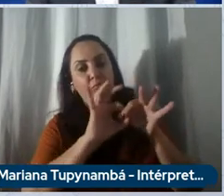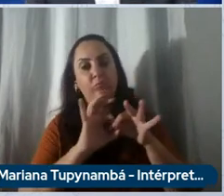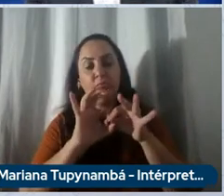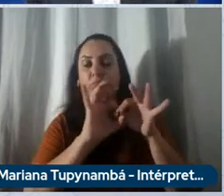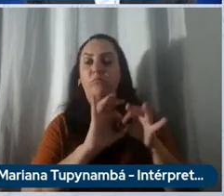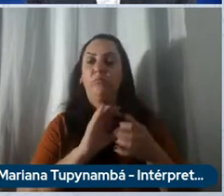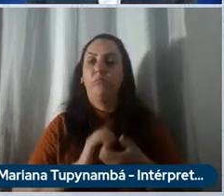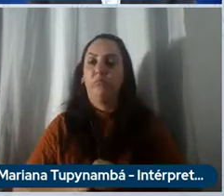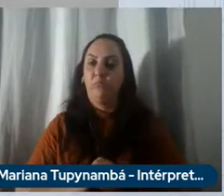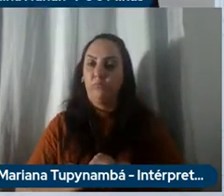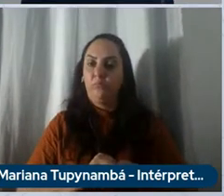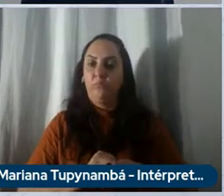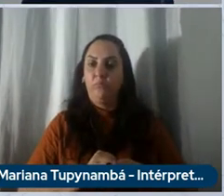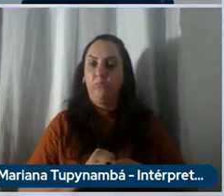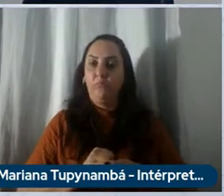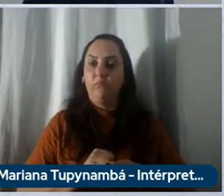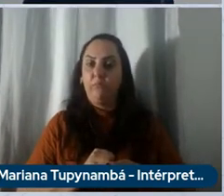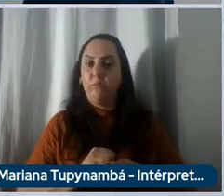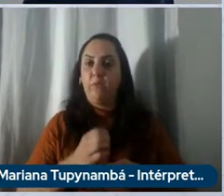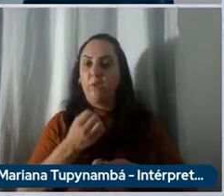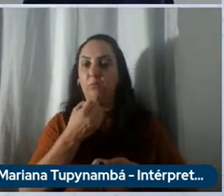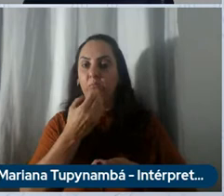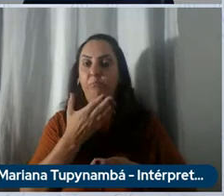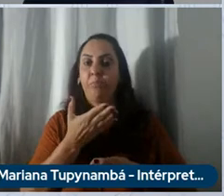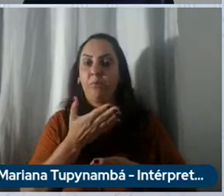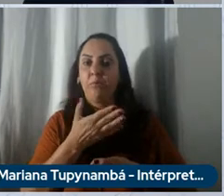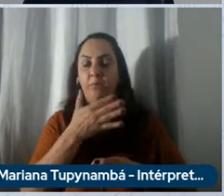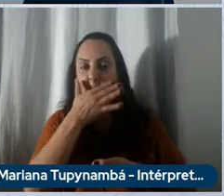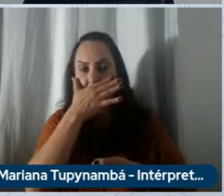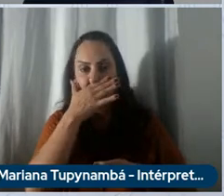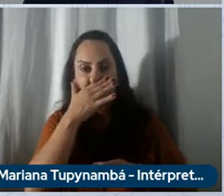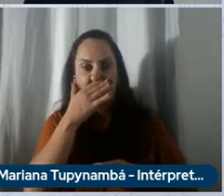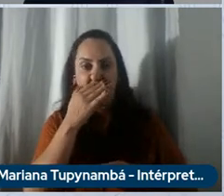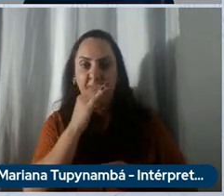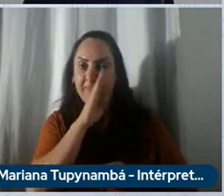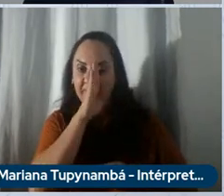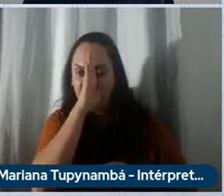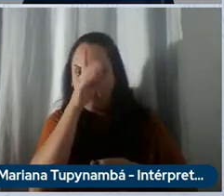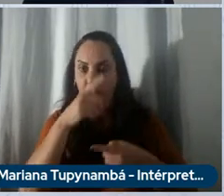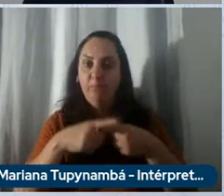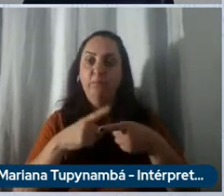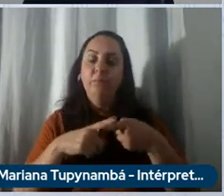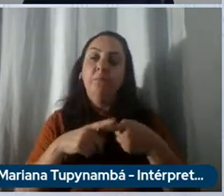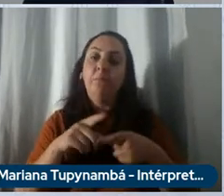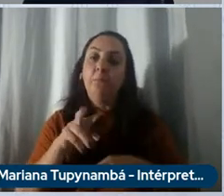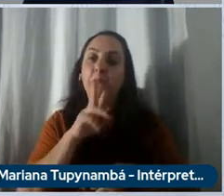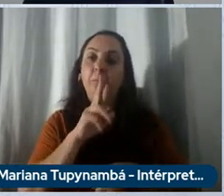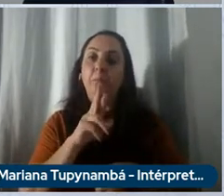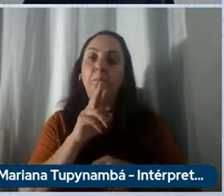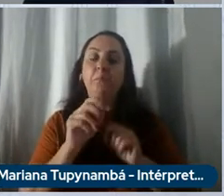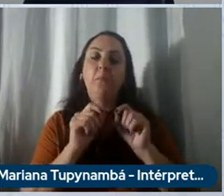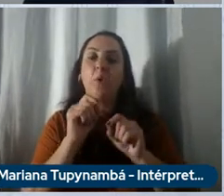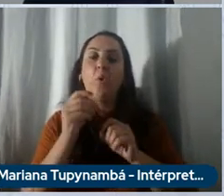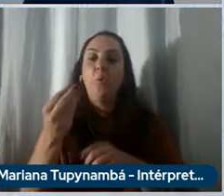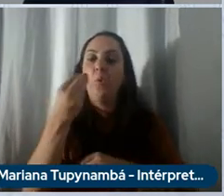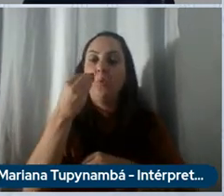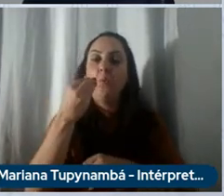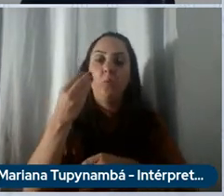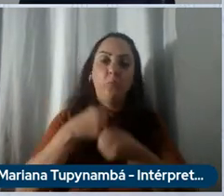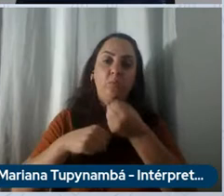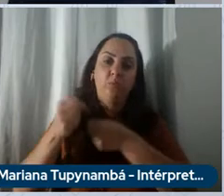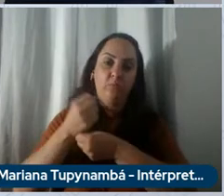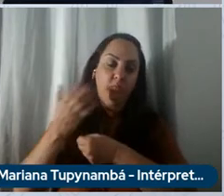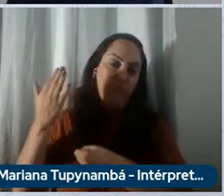está muito bom né está muito boa né os resultados do ano passado demonstram isso porque nós crescemos